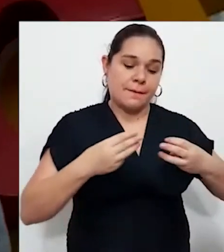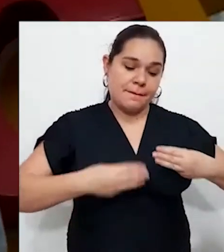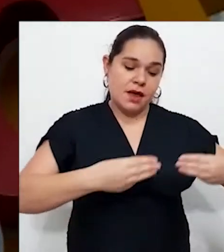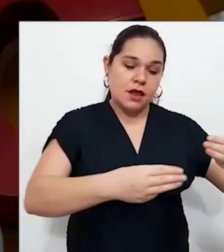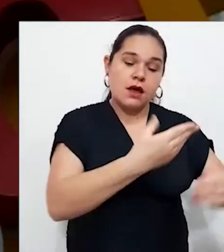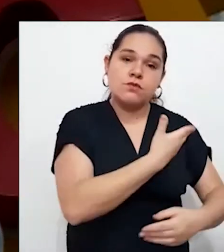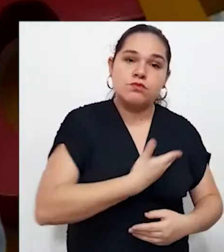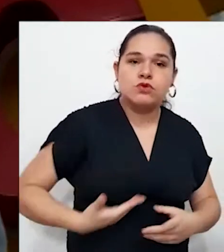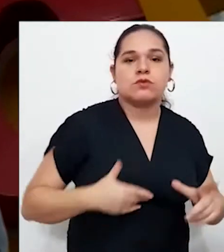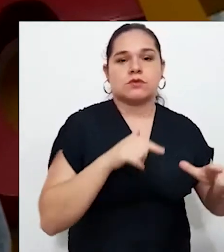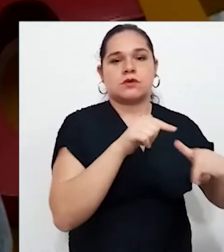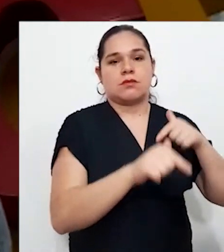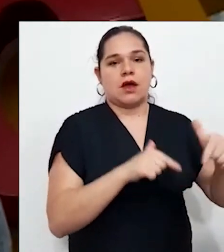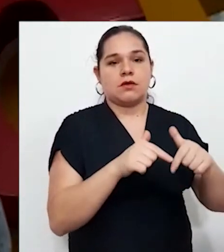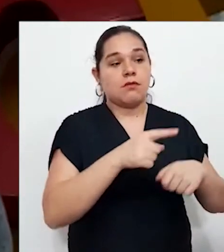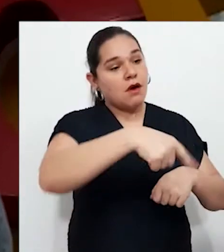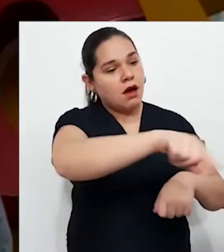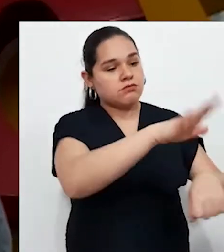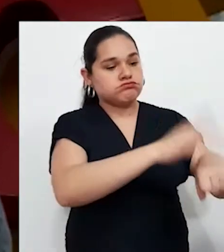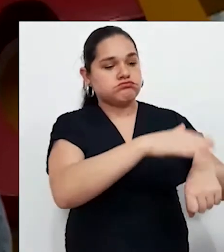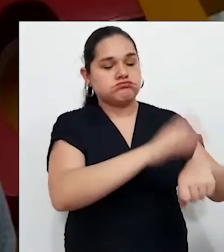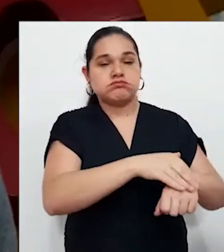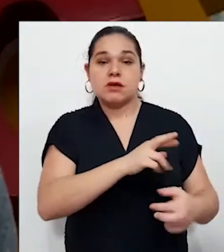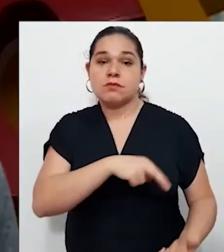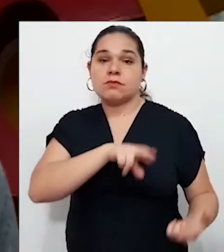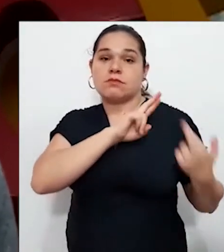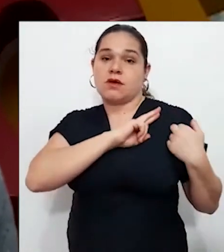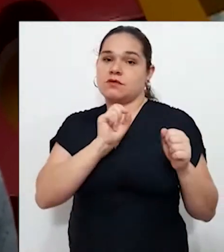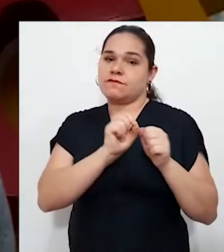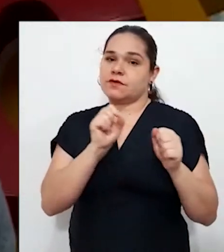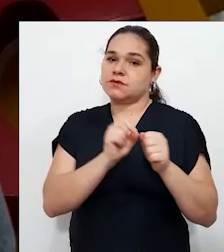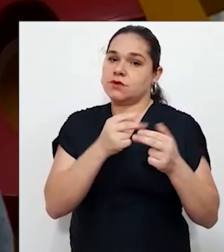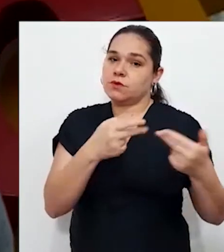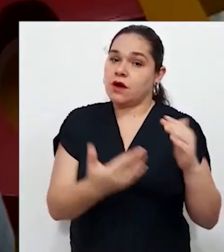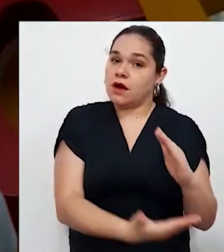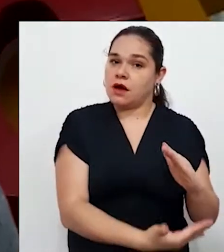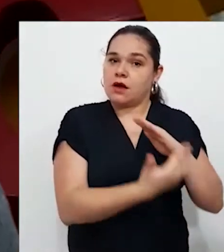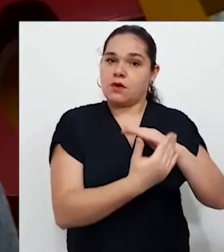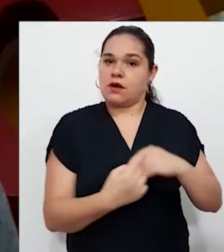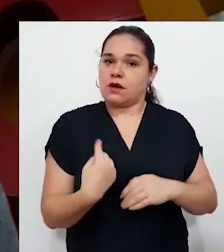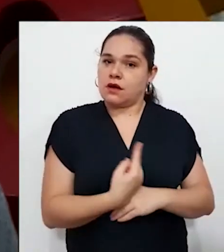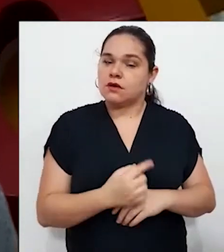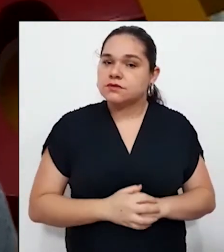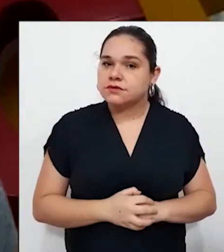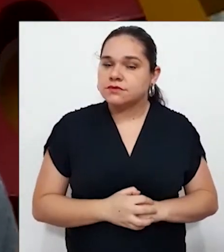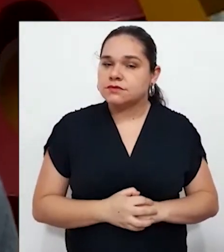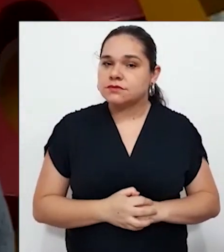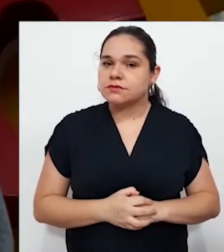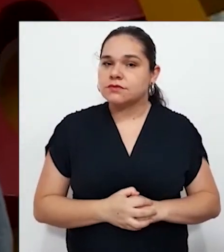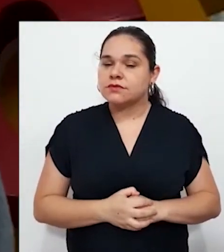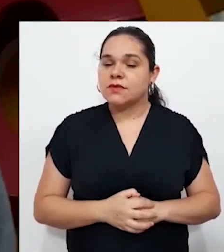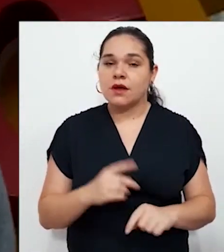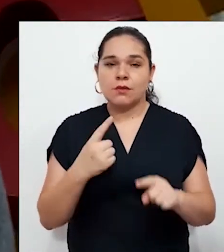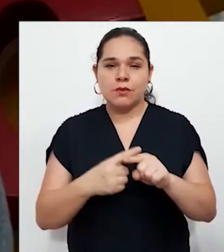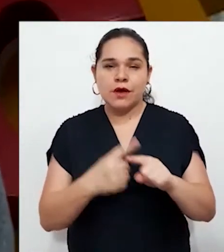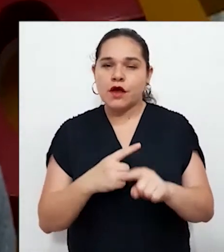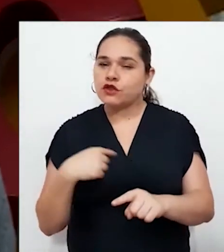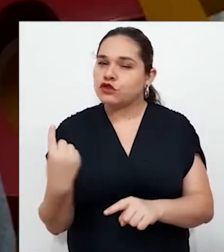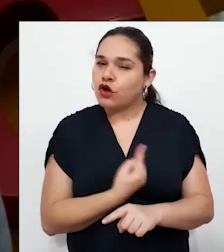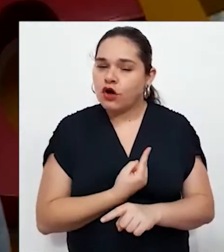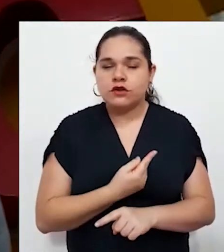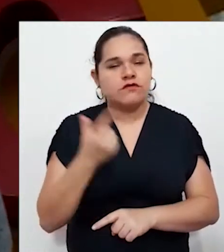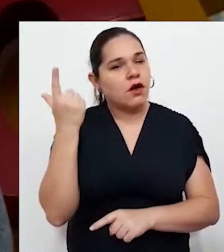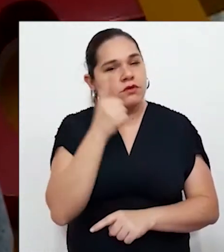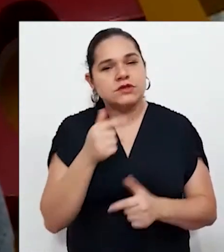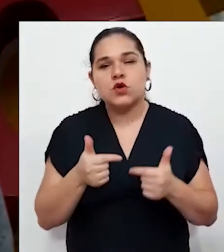necessárias. Preste bem atenção. Não vamos conseguir combater o Covid se cada um de